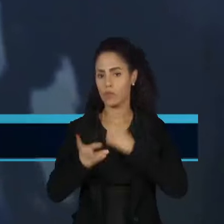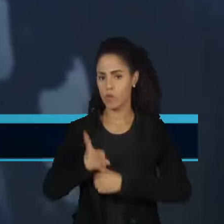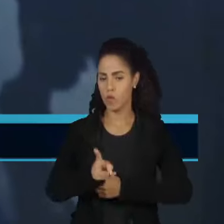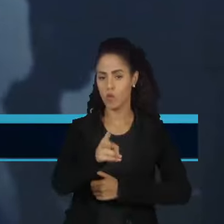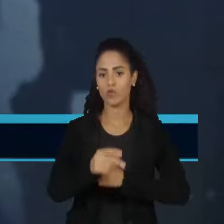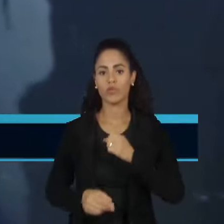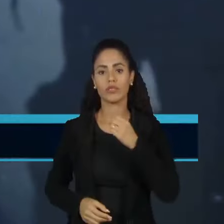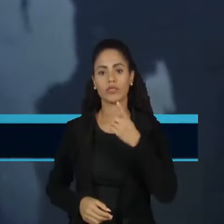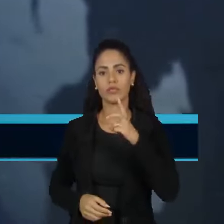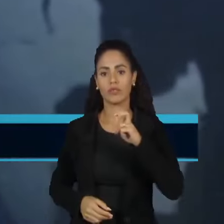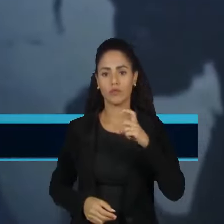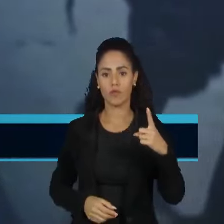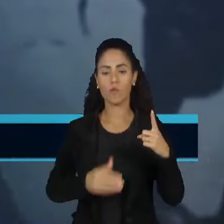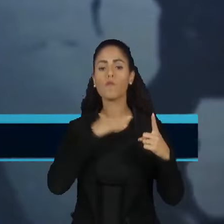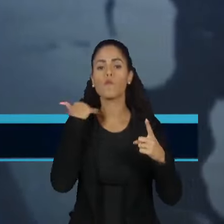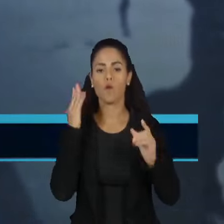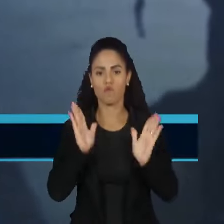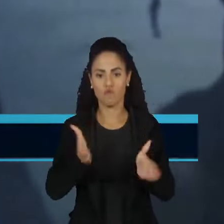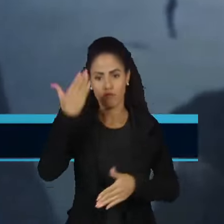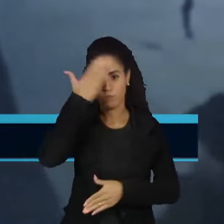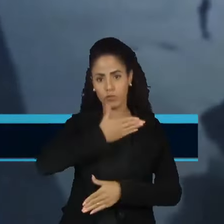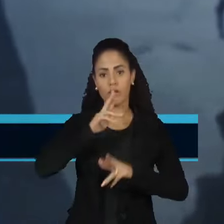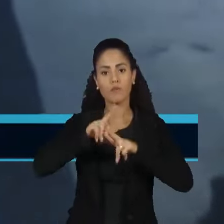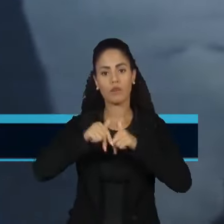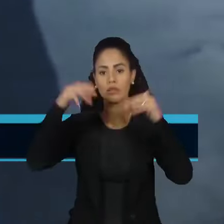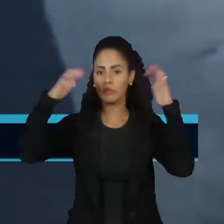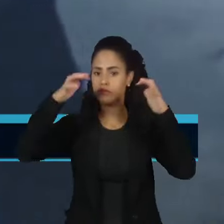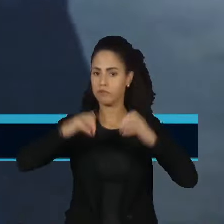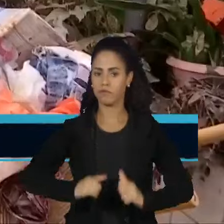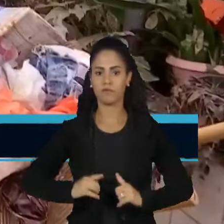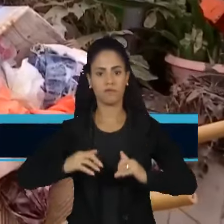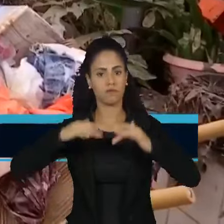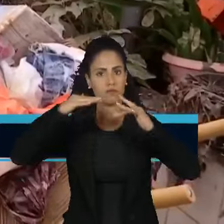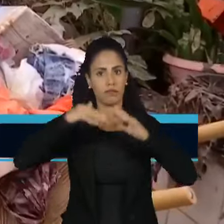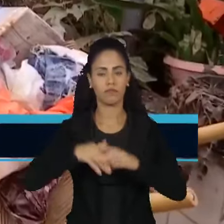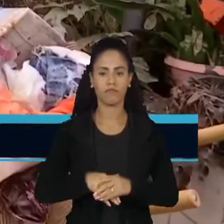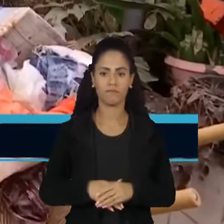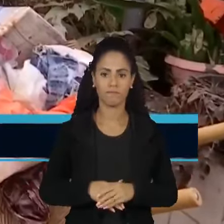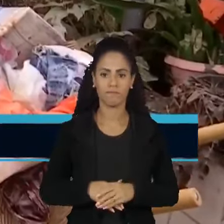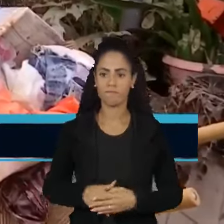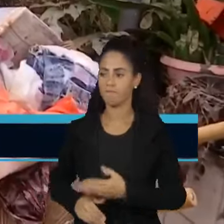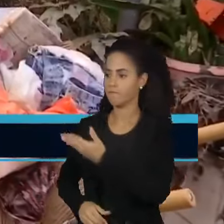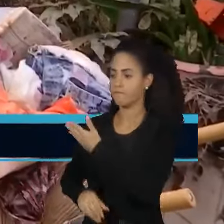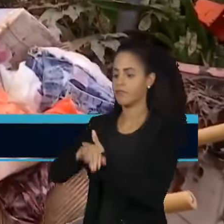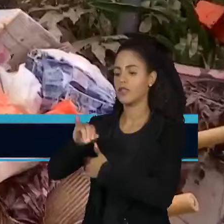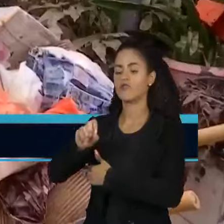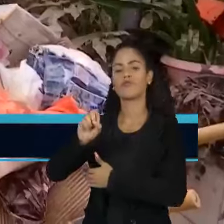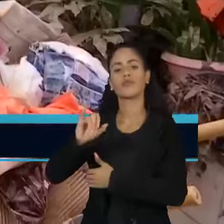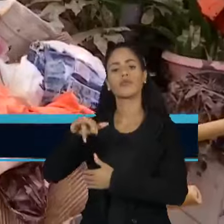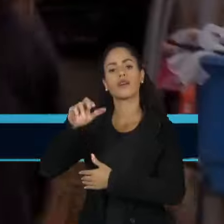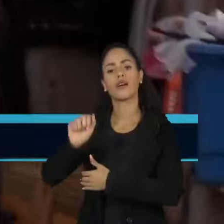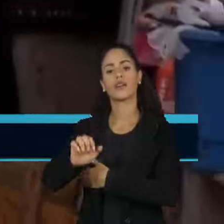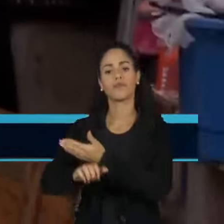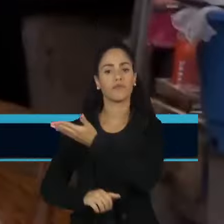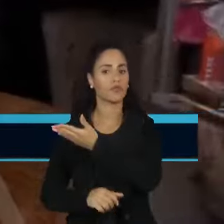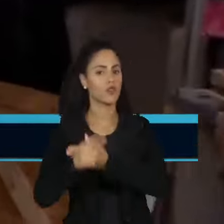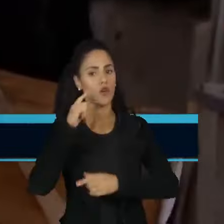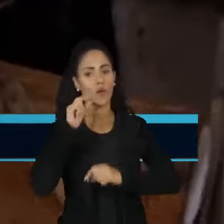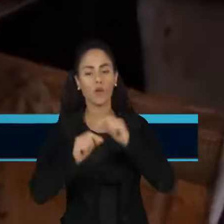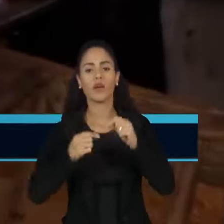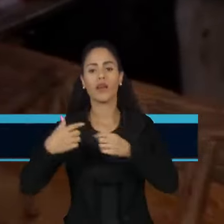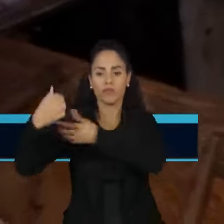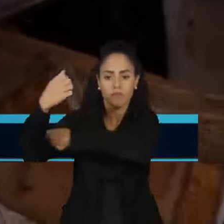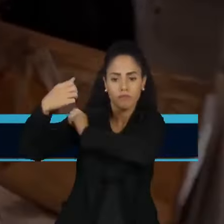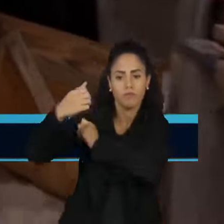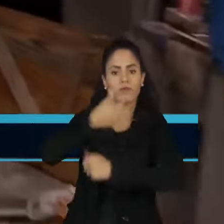e 151 morreram em decorrência das enchentes. Josiane deixou o jaleco de médica para arregaçar